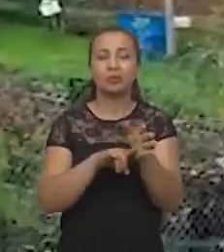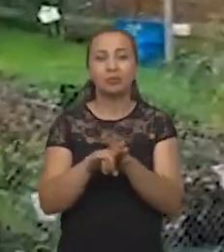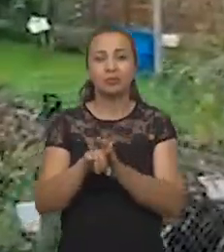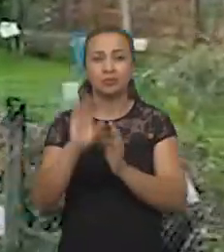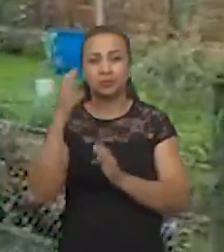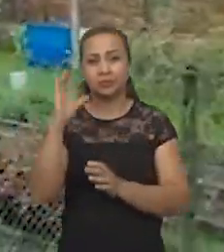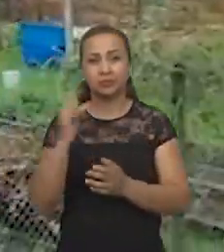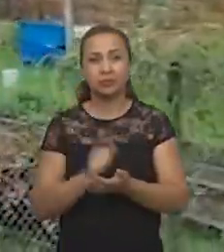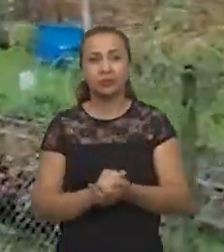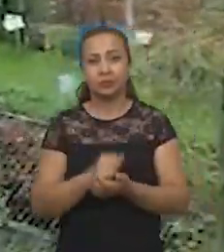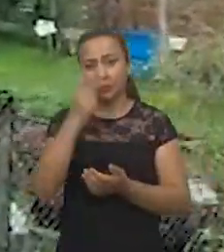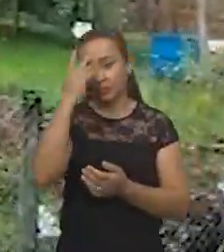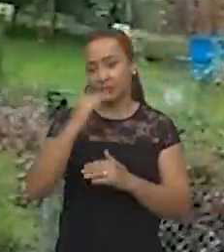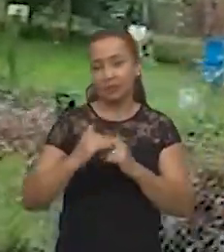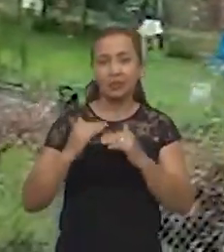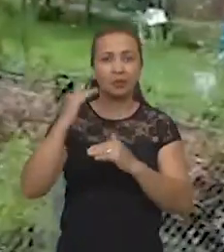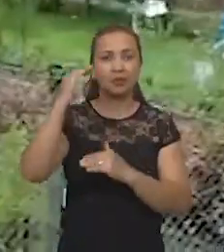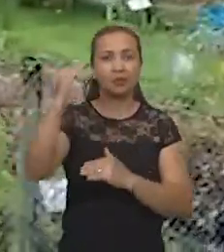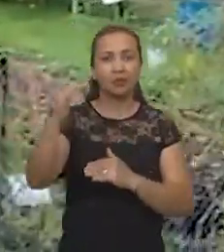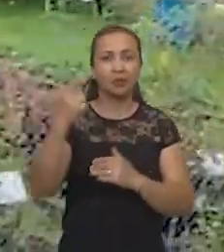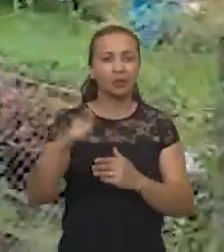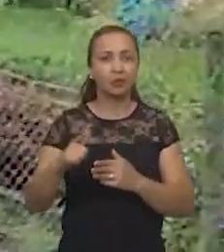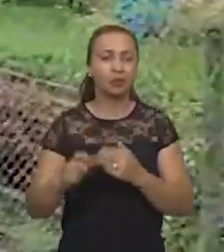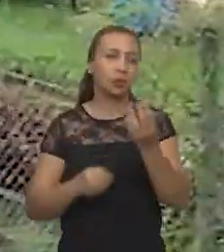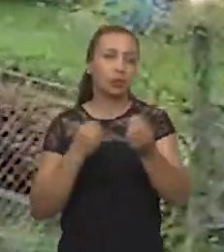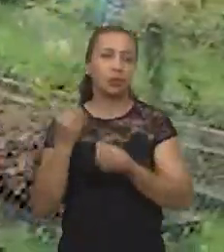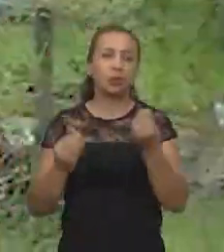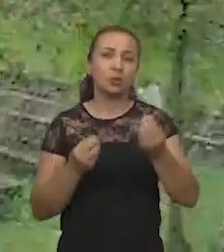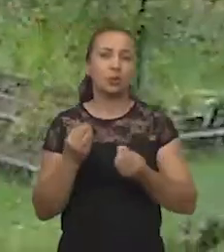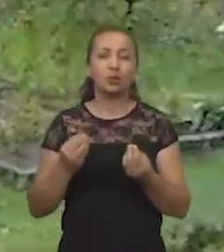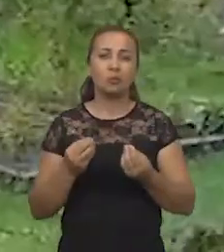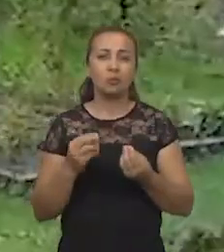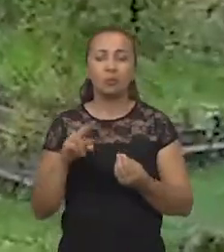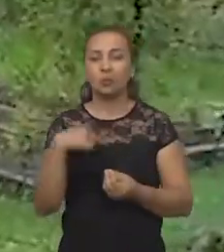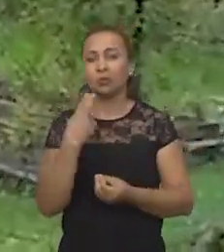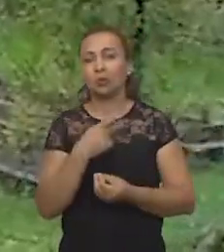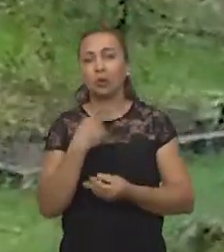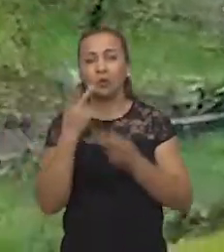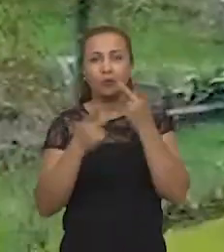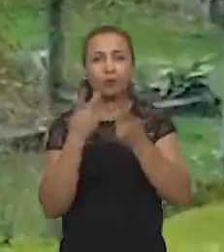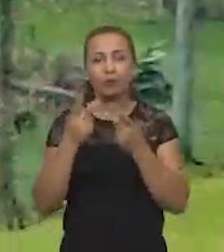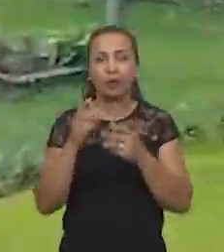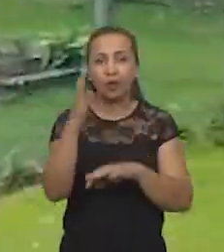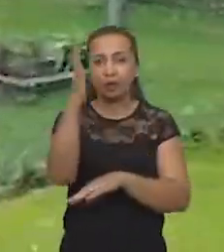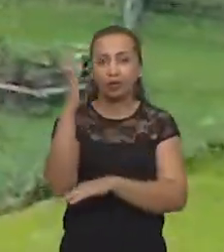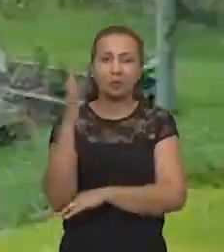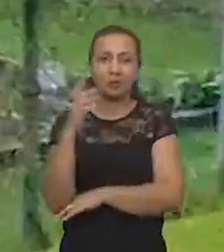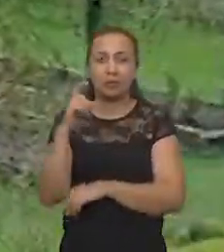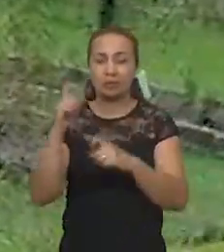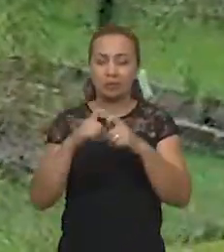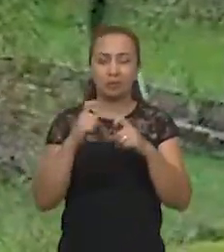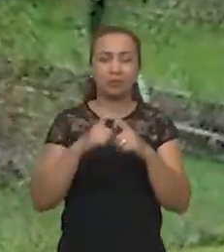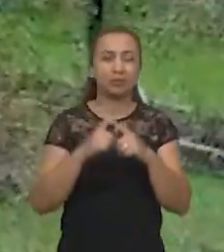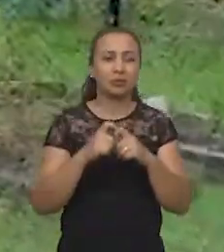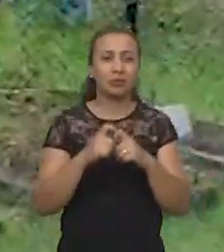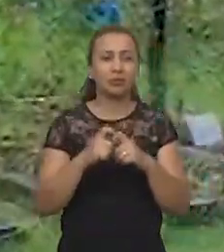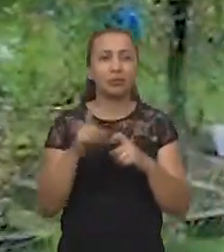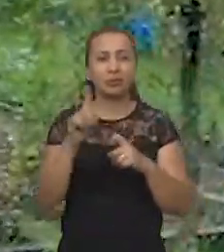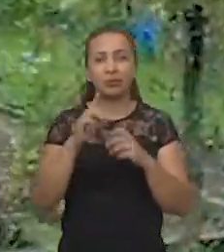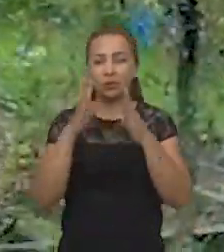pesquisa científica para os avanços. Não tem como a gente falar de plantas medicinais sem